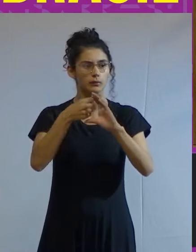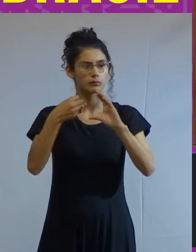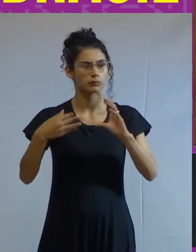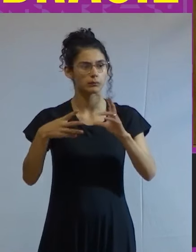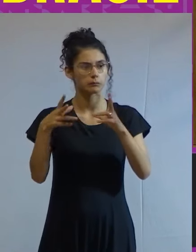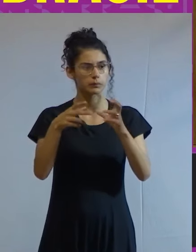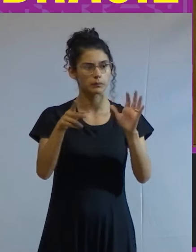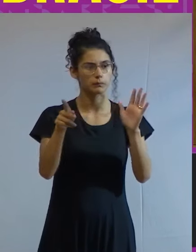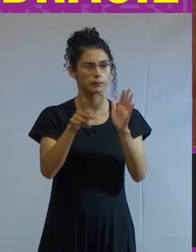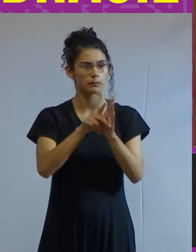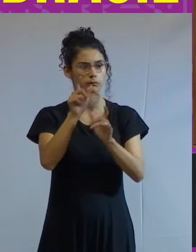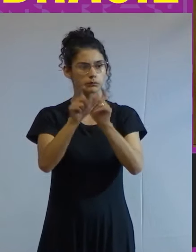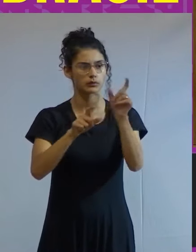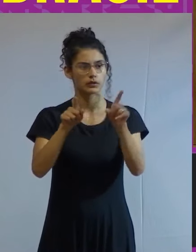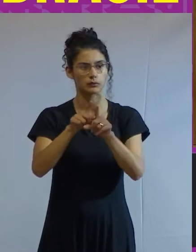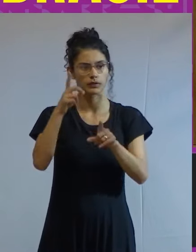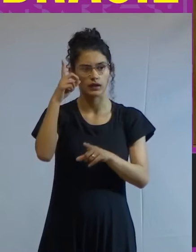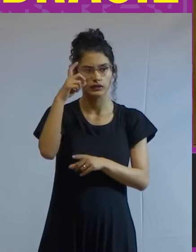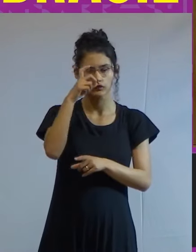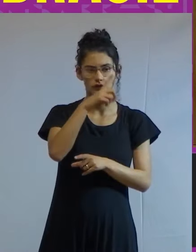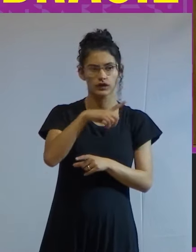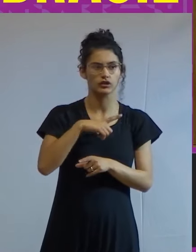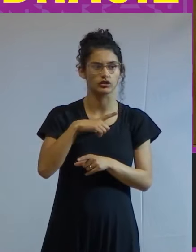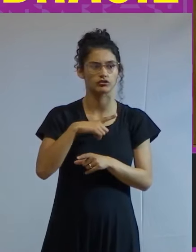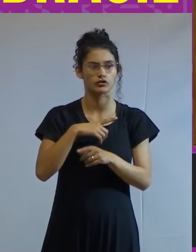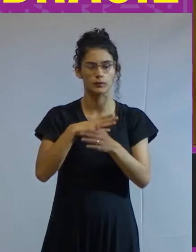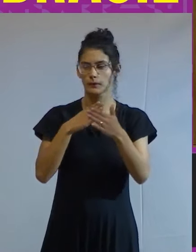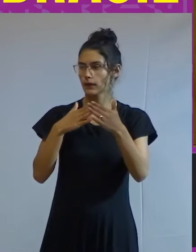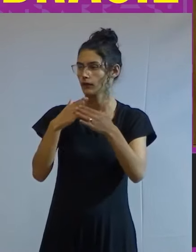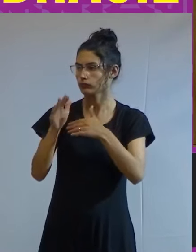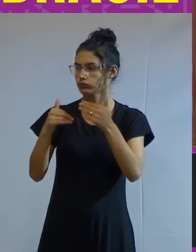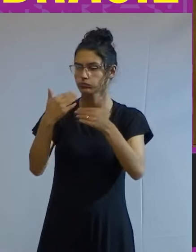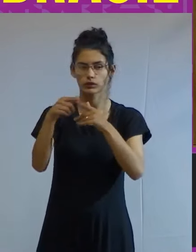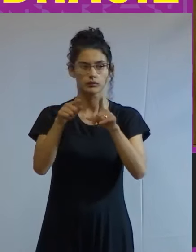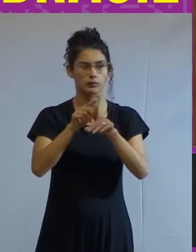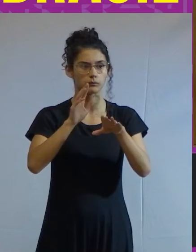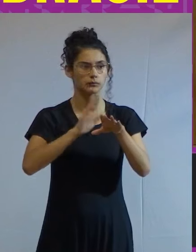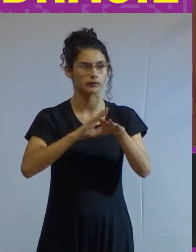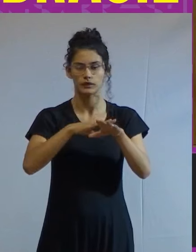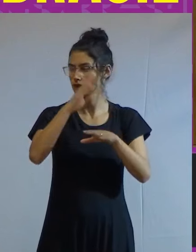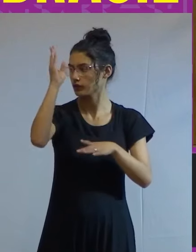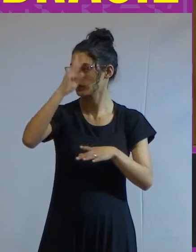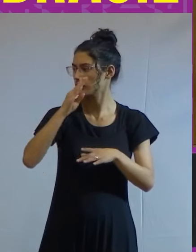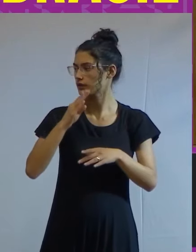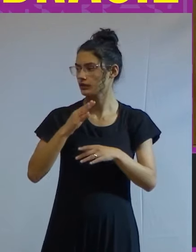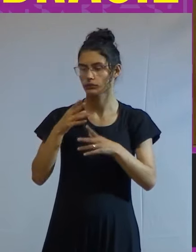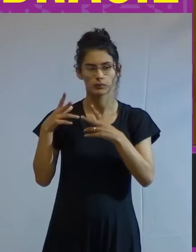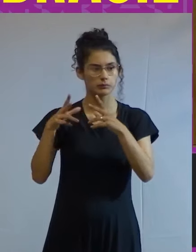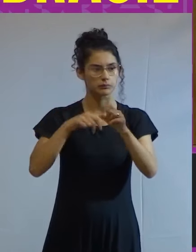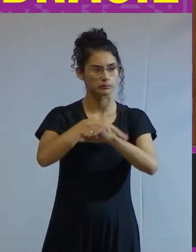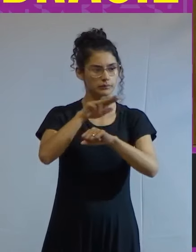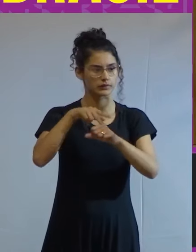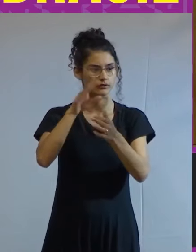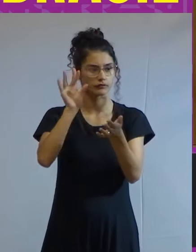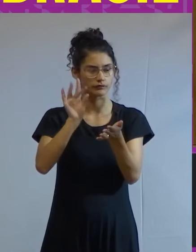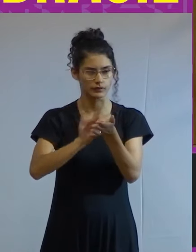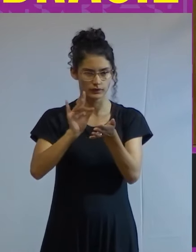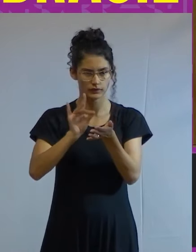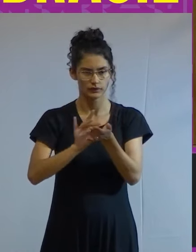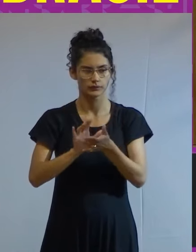substantivo das dificuldades que haveria pela frente para fazer do Brasil uma nação de verdade.